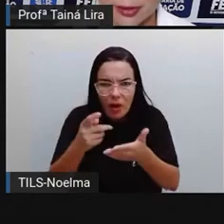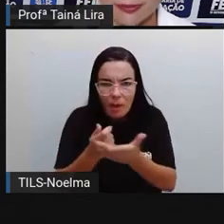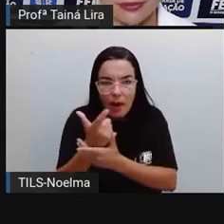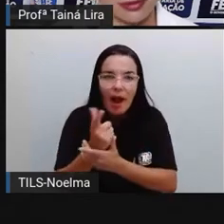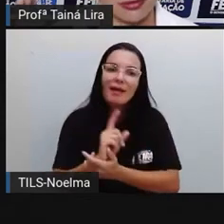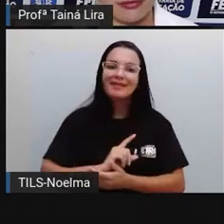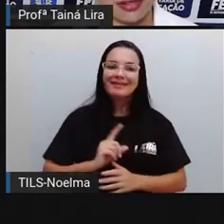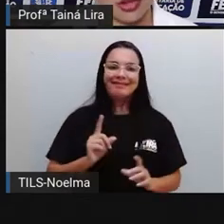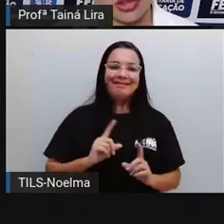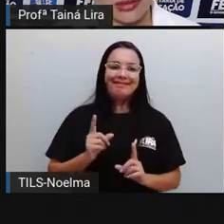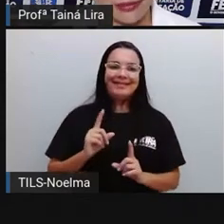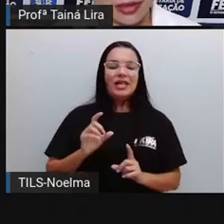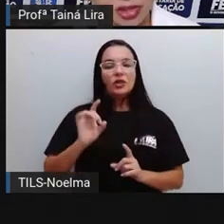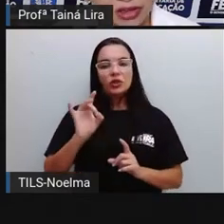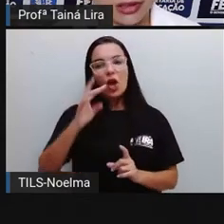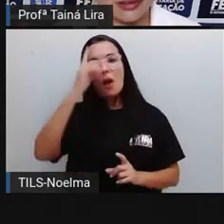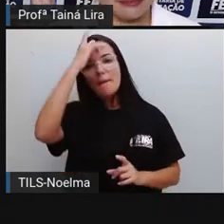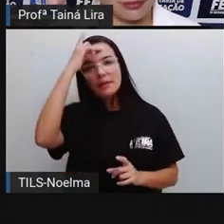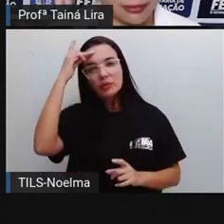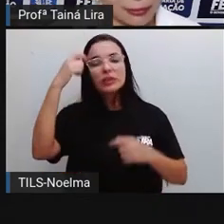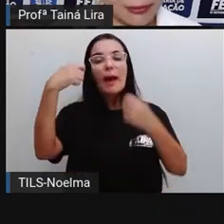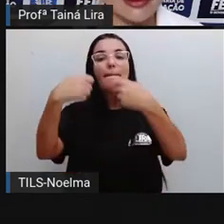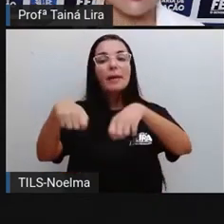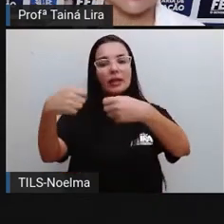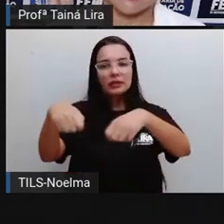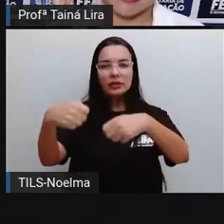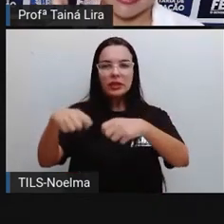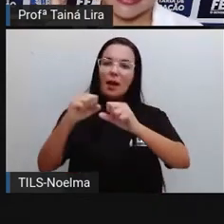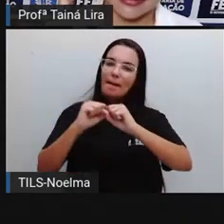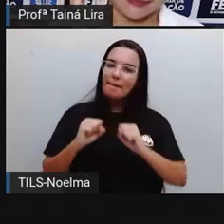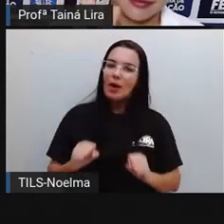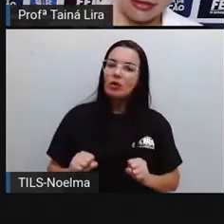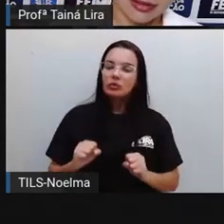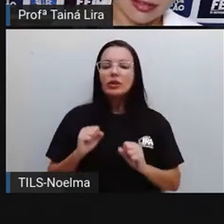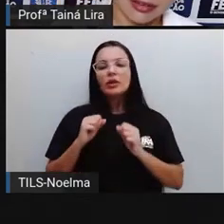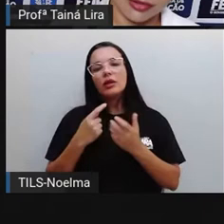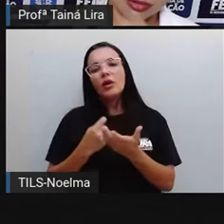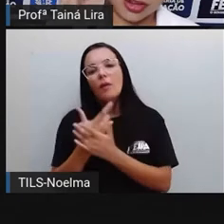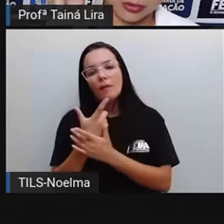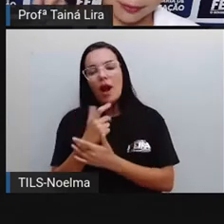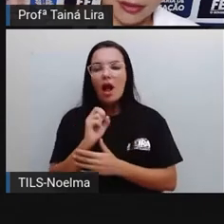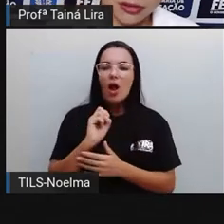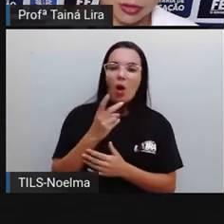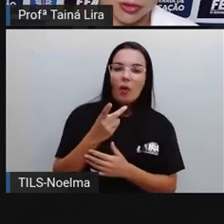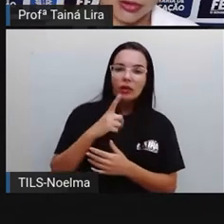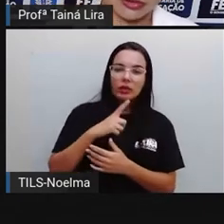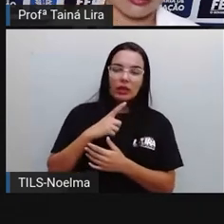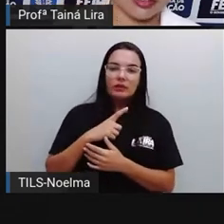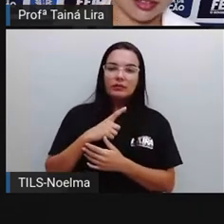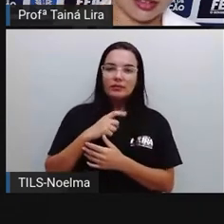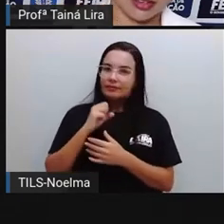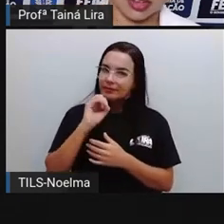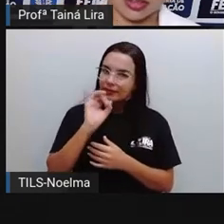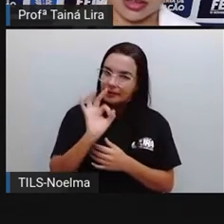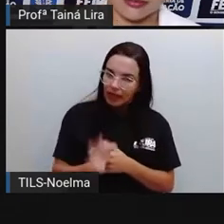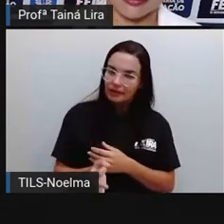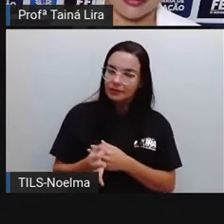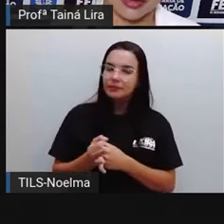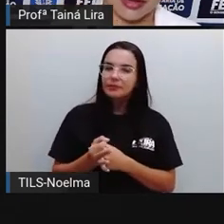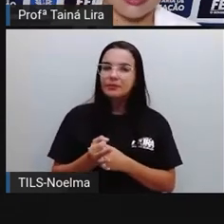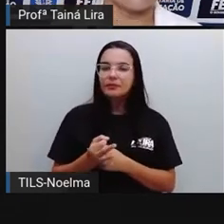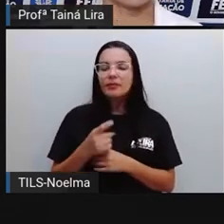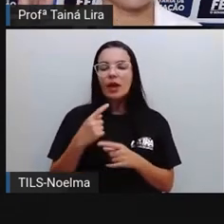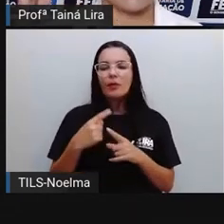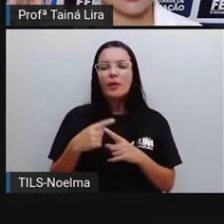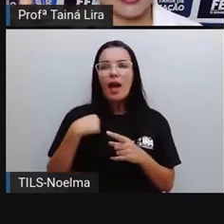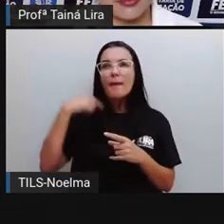Então, o público-alvo é justamente aquele público para quem a pessoa que escreveu o texto pensou, ó, eu estou fazendo esse texto aqui porque